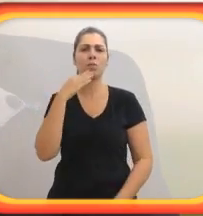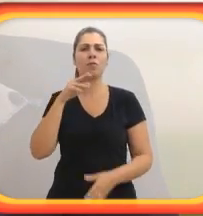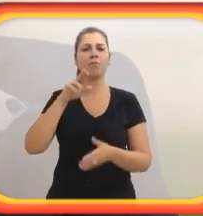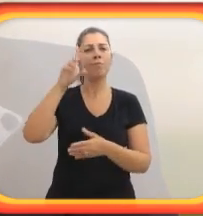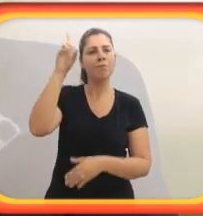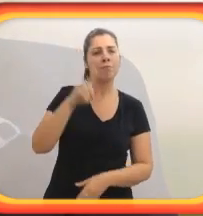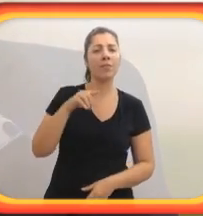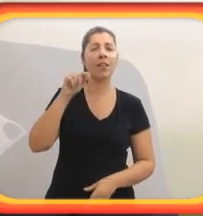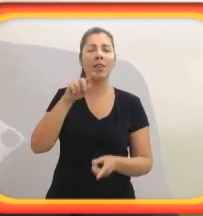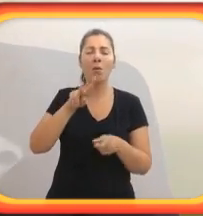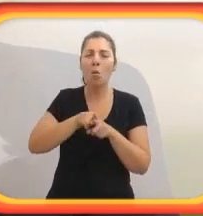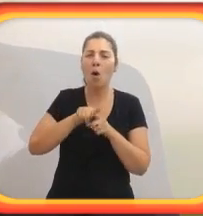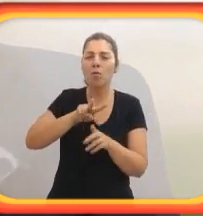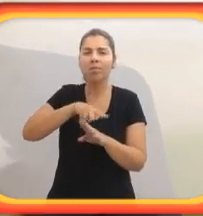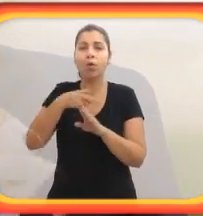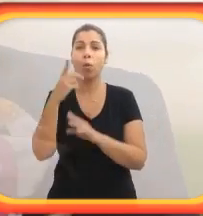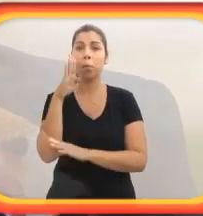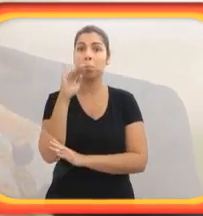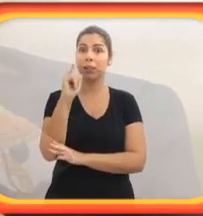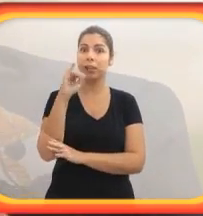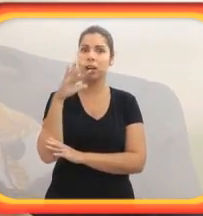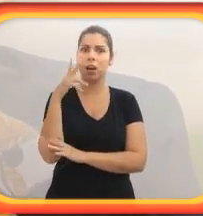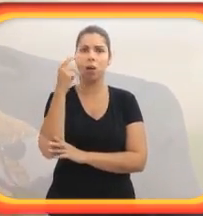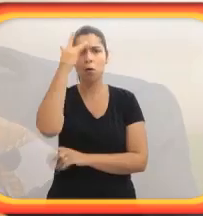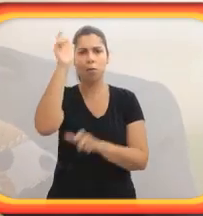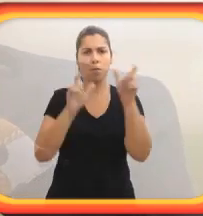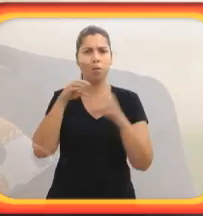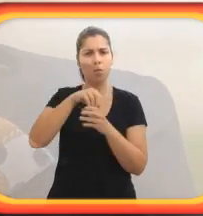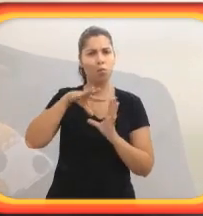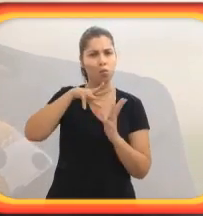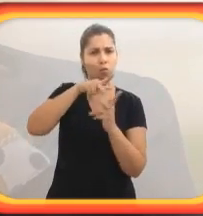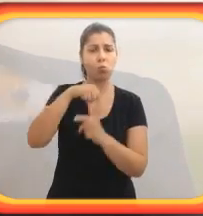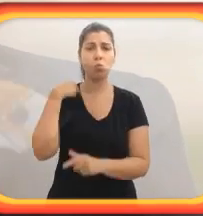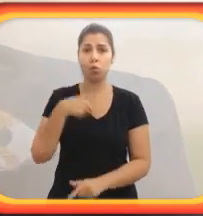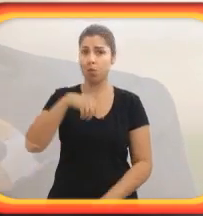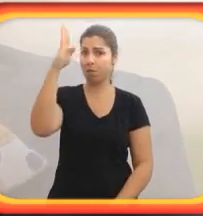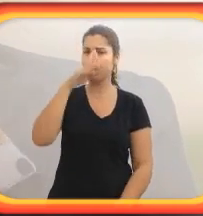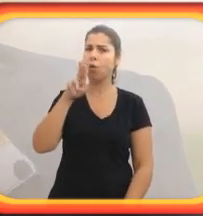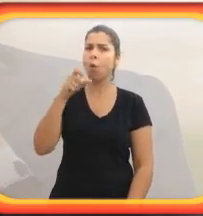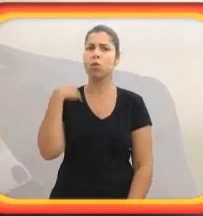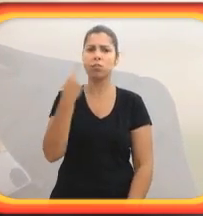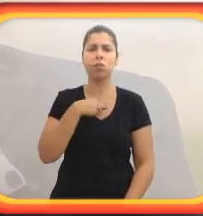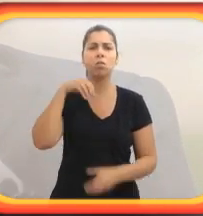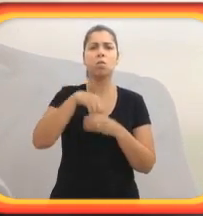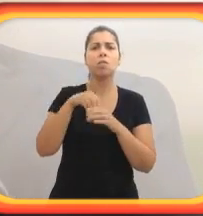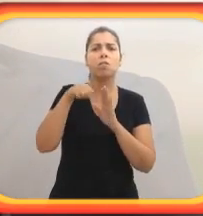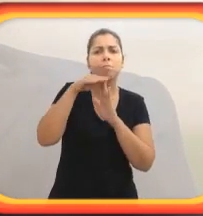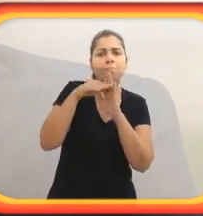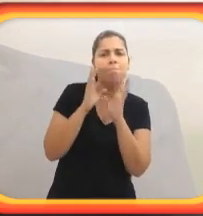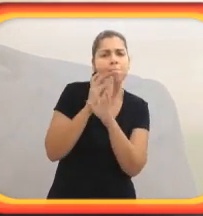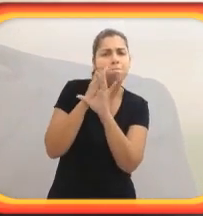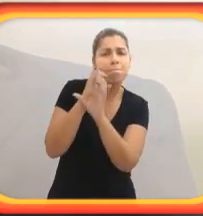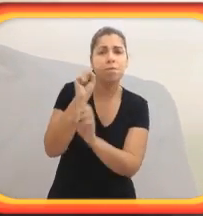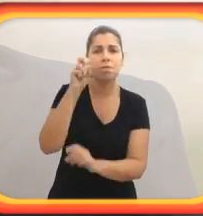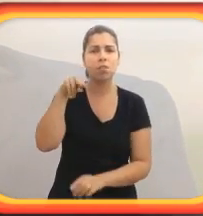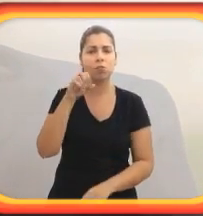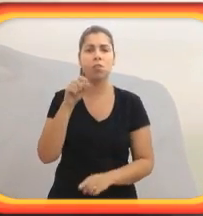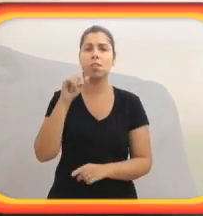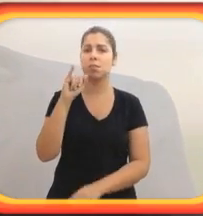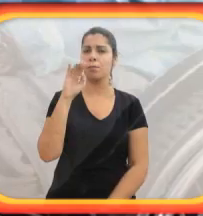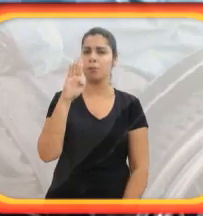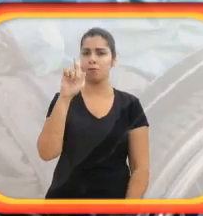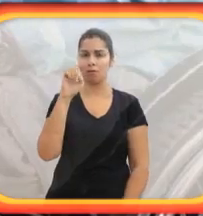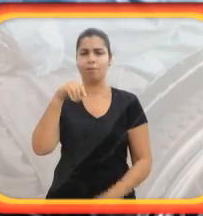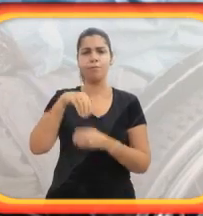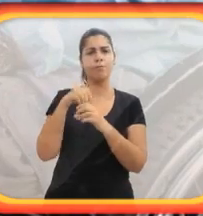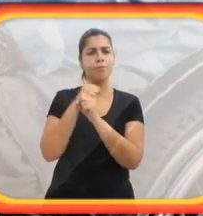quase 15% da população mundial tem algum tipo de deficiência. Isso equivale a 1 bilhão de pessoas no